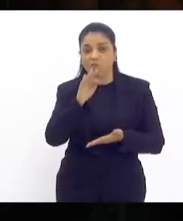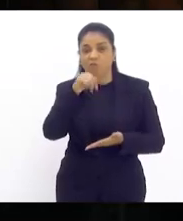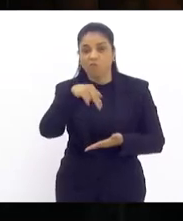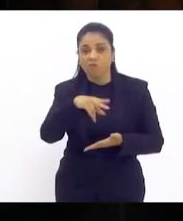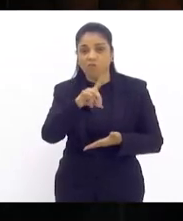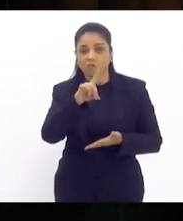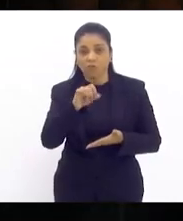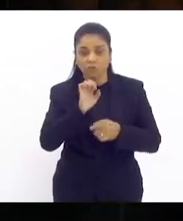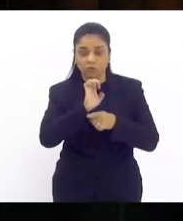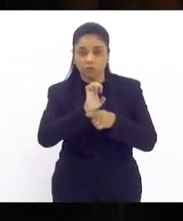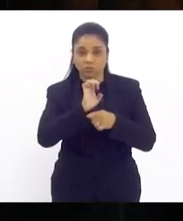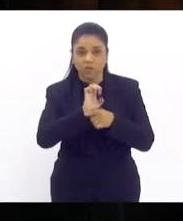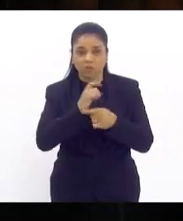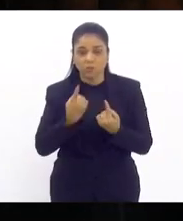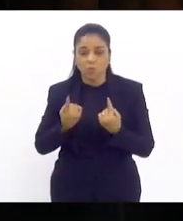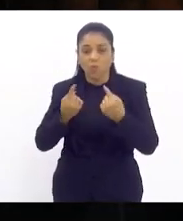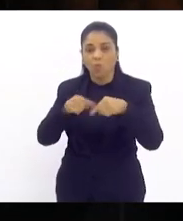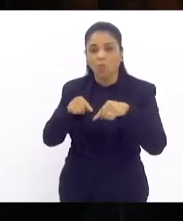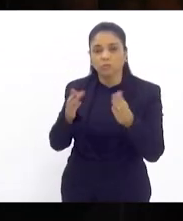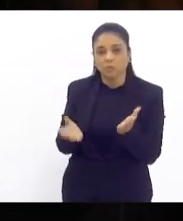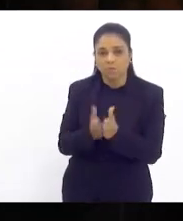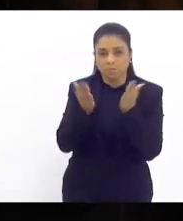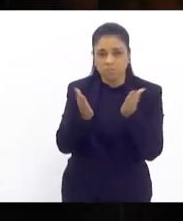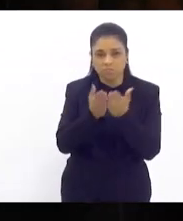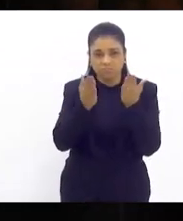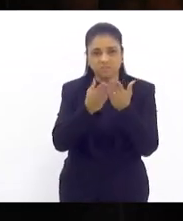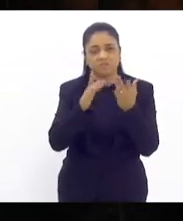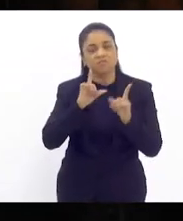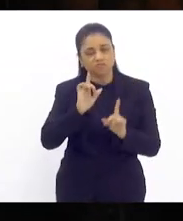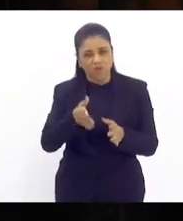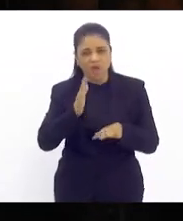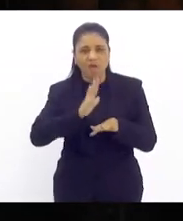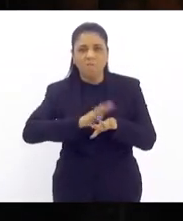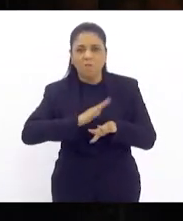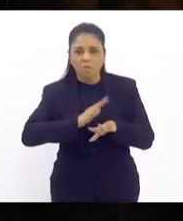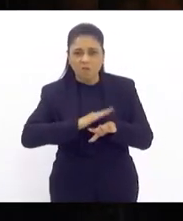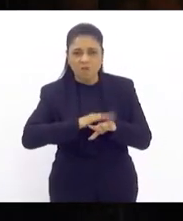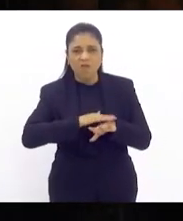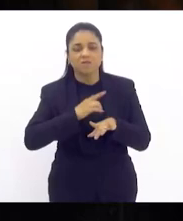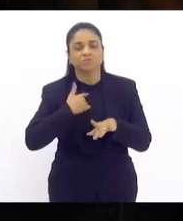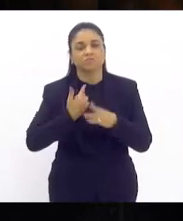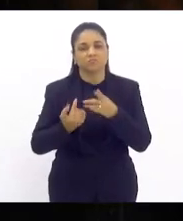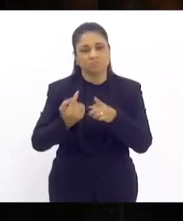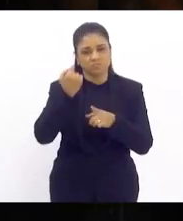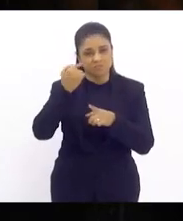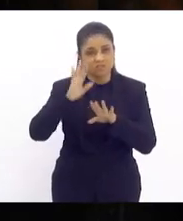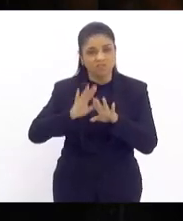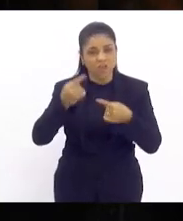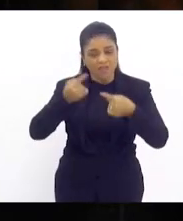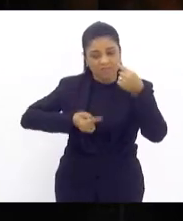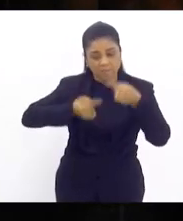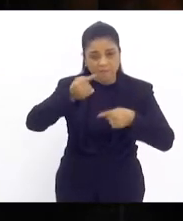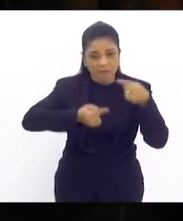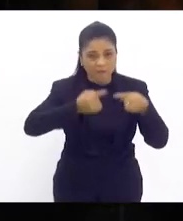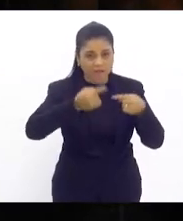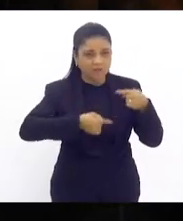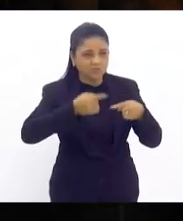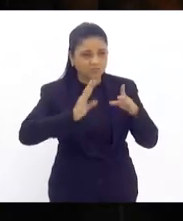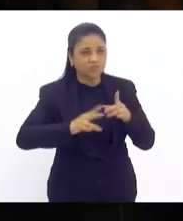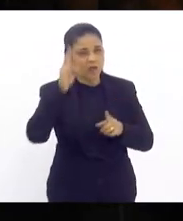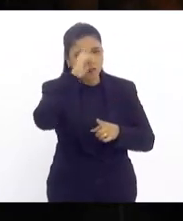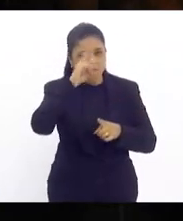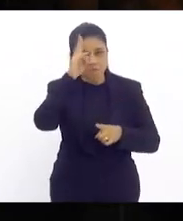pobreza no estado do Rio de Janeiro a gente teve aí em outro momento vossa excelência vai lembrar um debate acalorado aqui na Assembleia